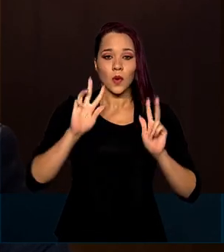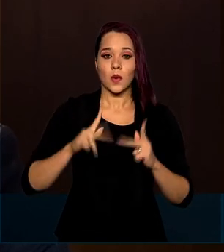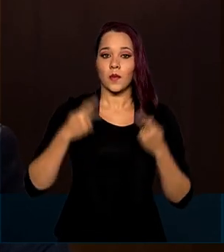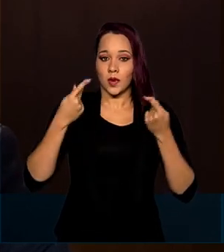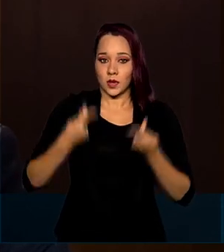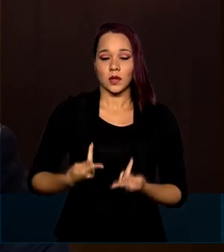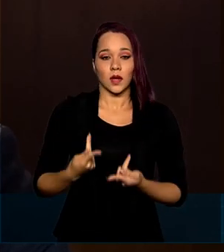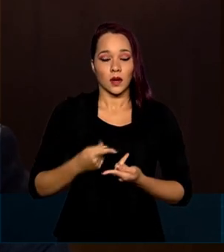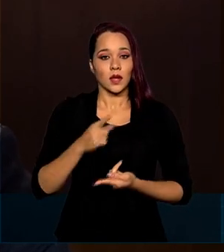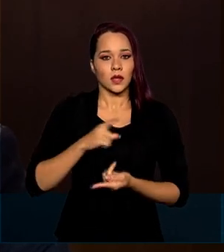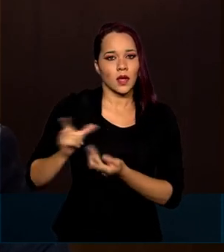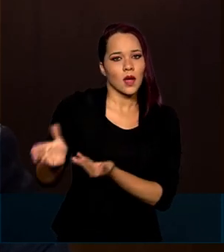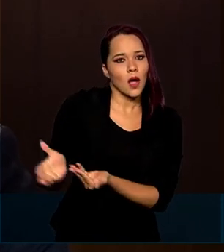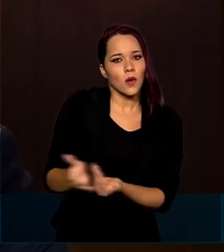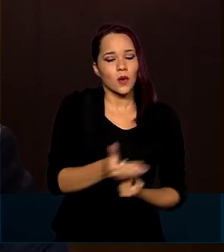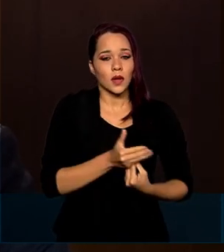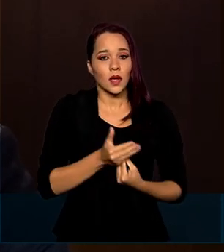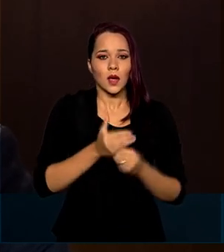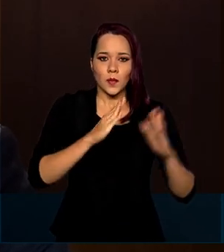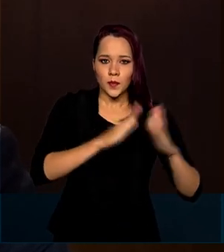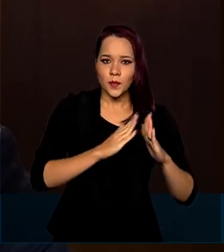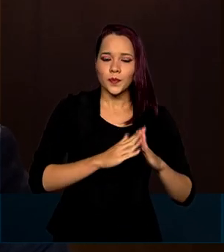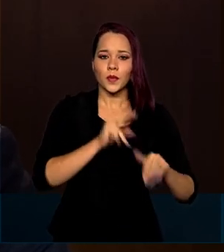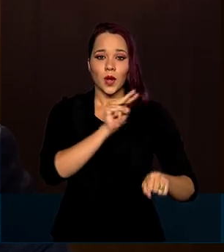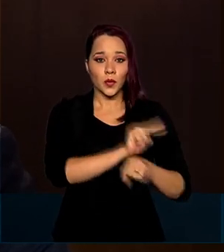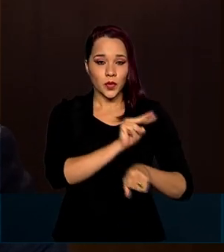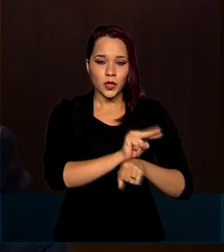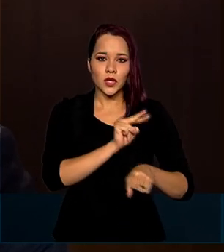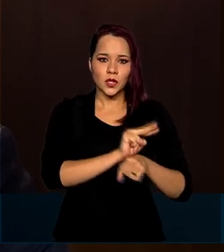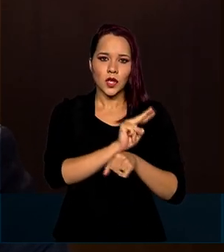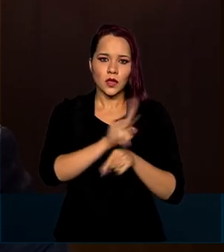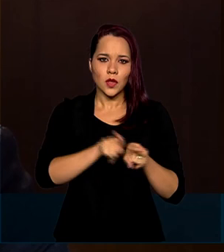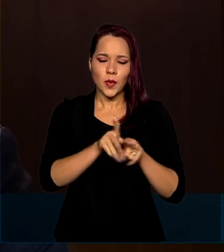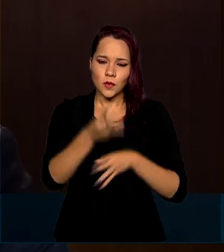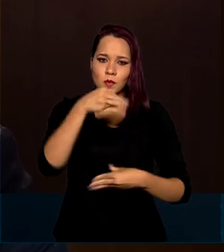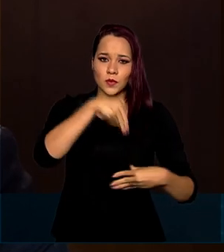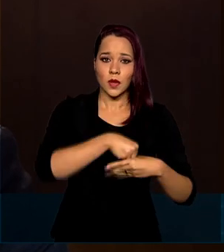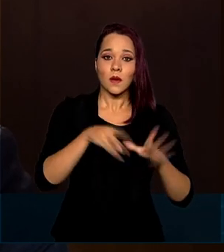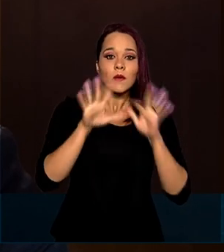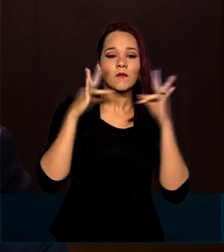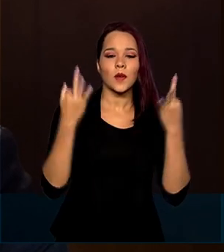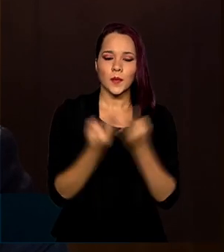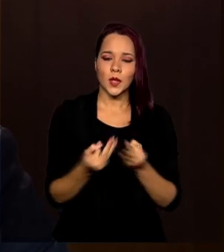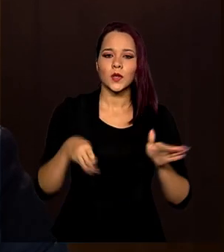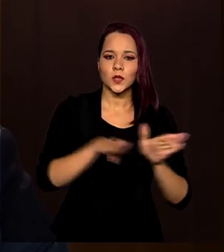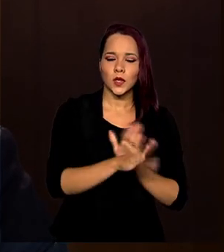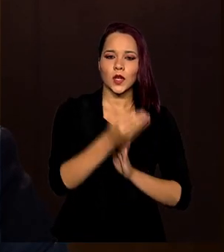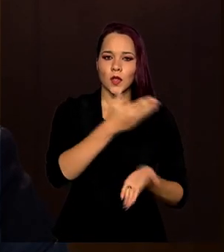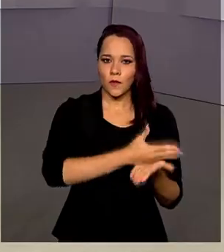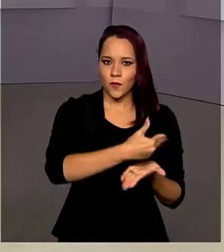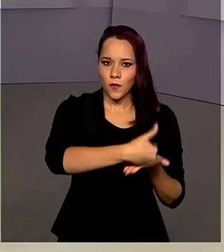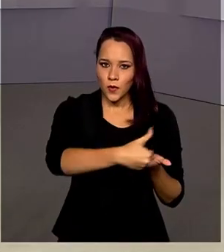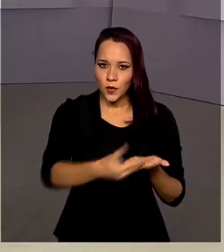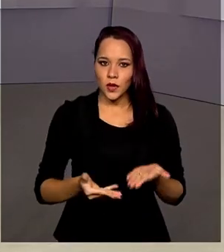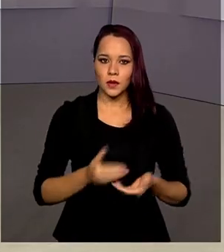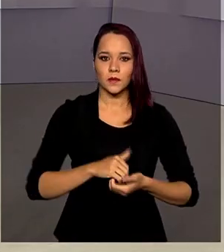busca acolher, abrigar e interiorizar as famílias que chegam à fronteira.